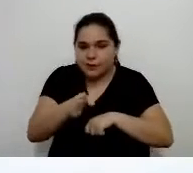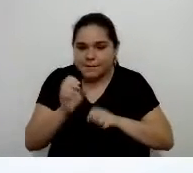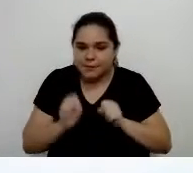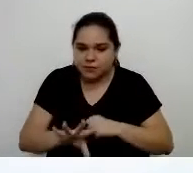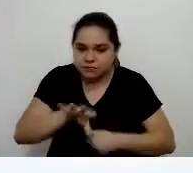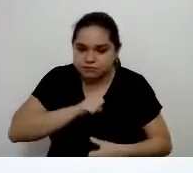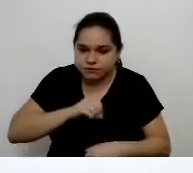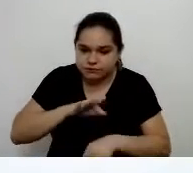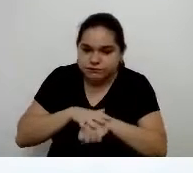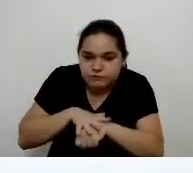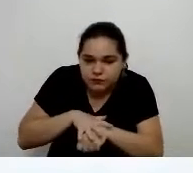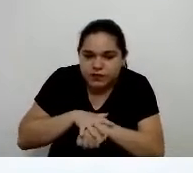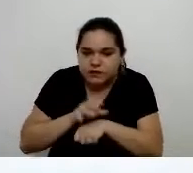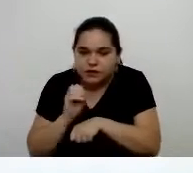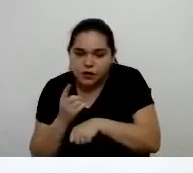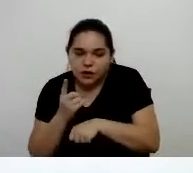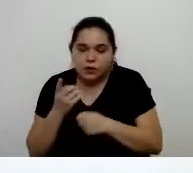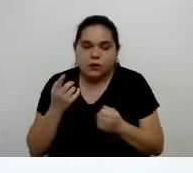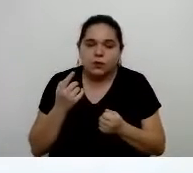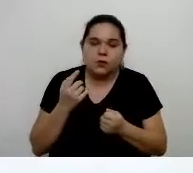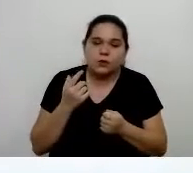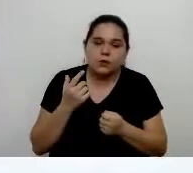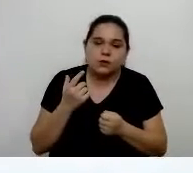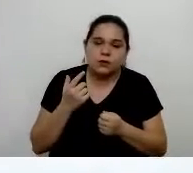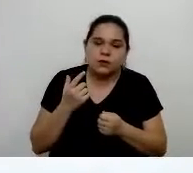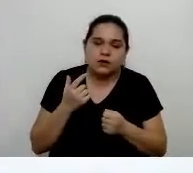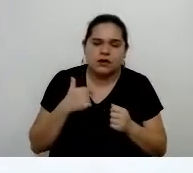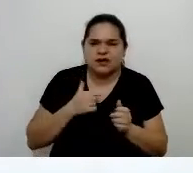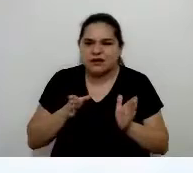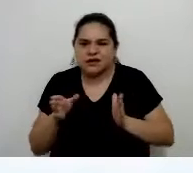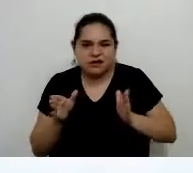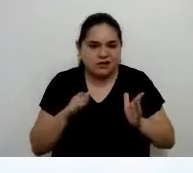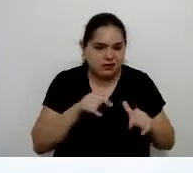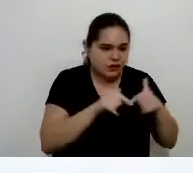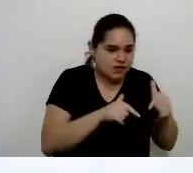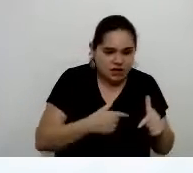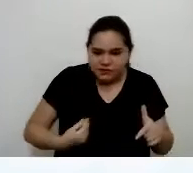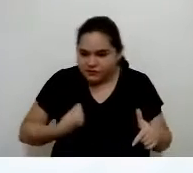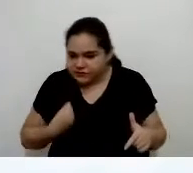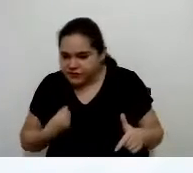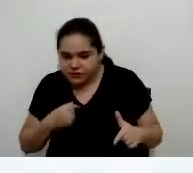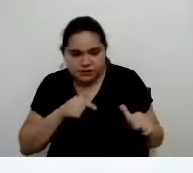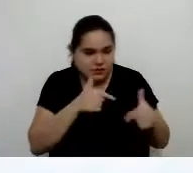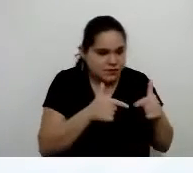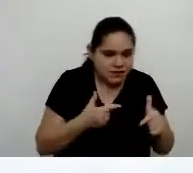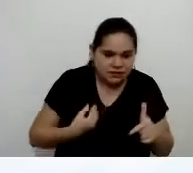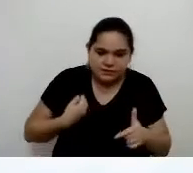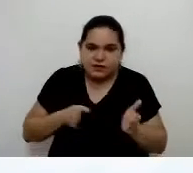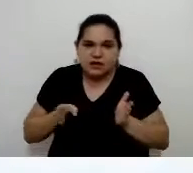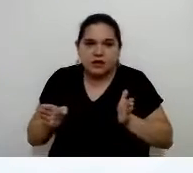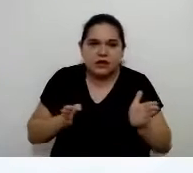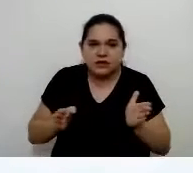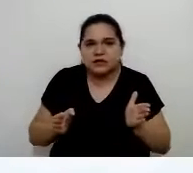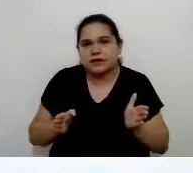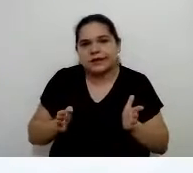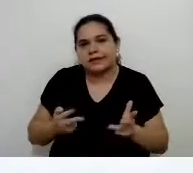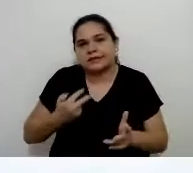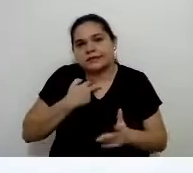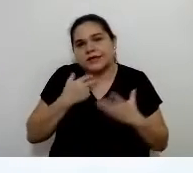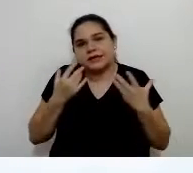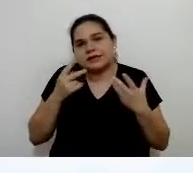ele fica pensando o trabalho ou a vida, né? Ele fica numa encruzilhada que ninguém merece, né, Jamil?